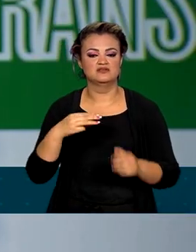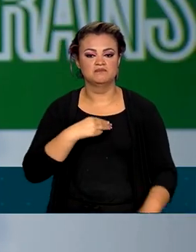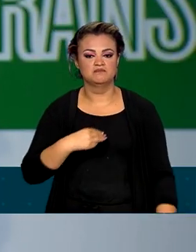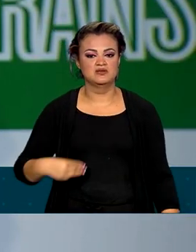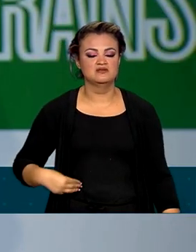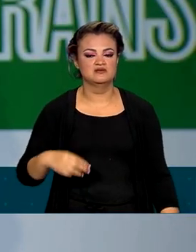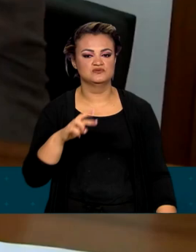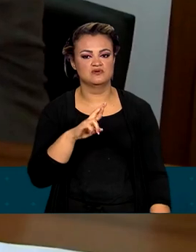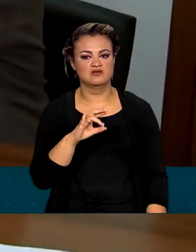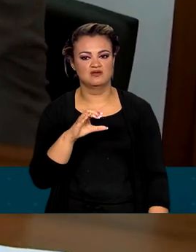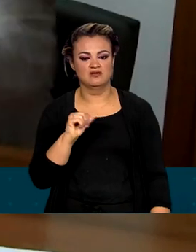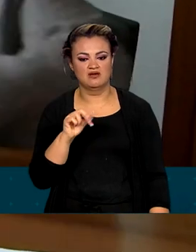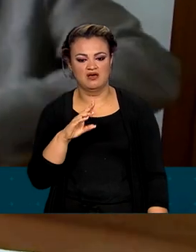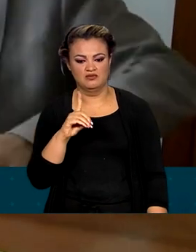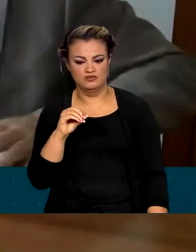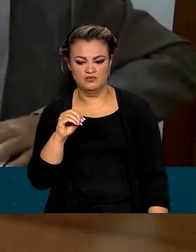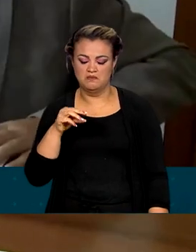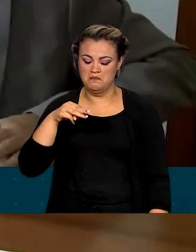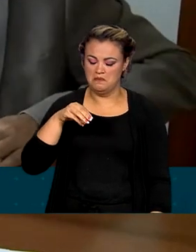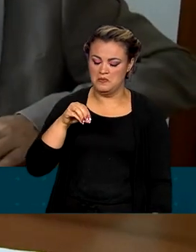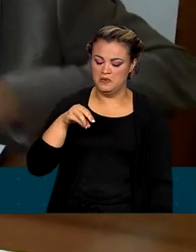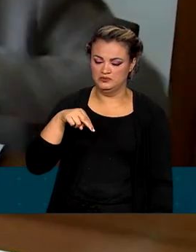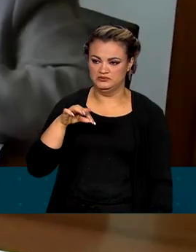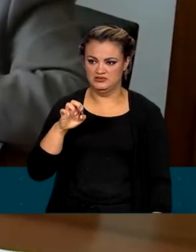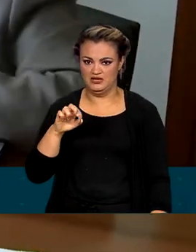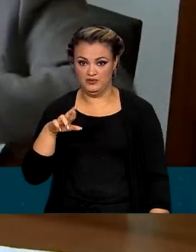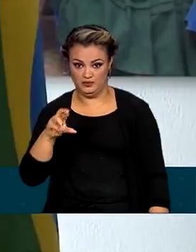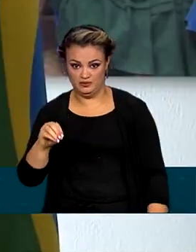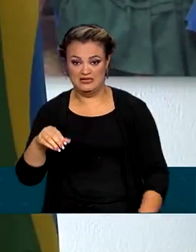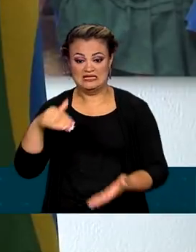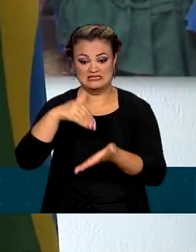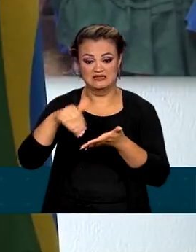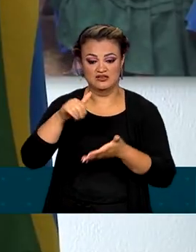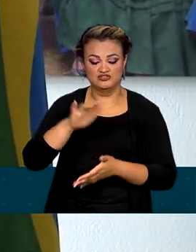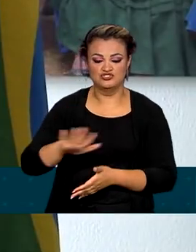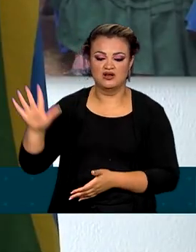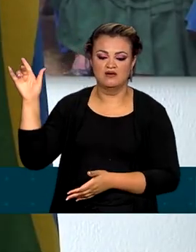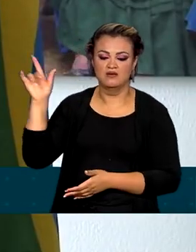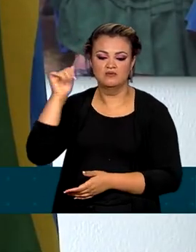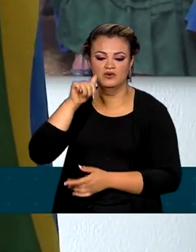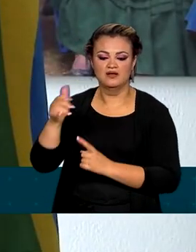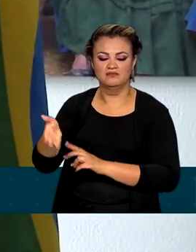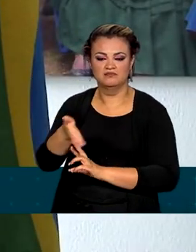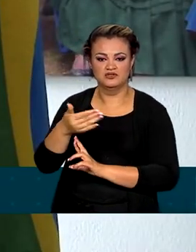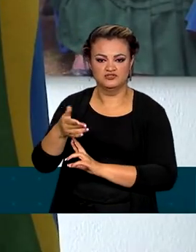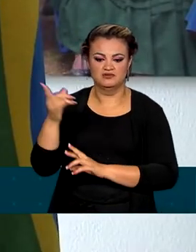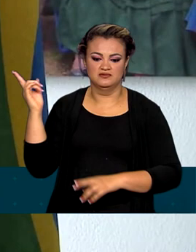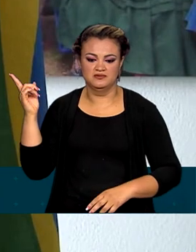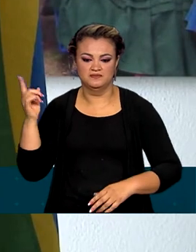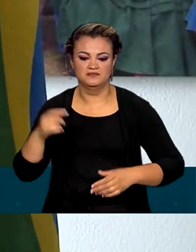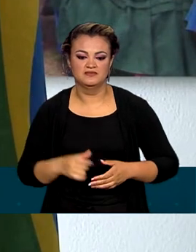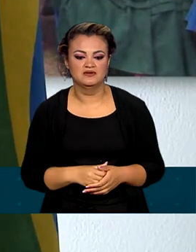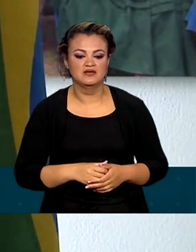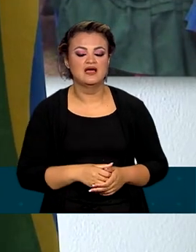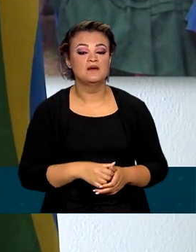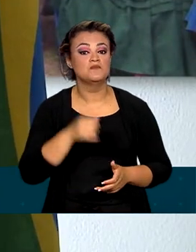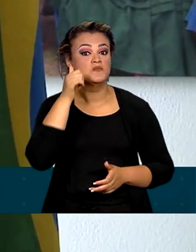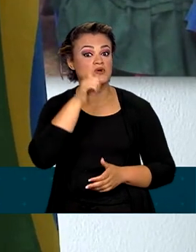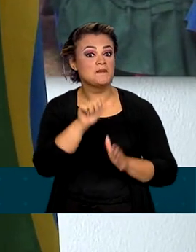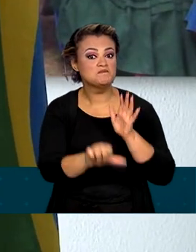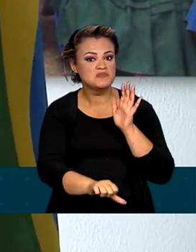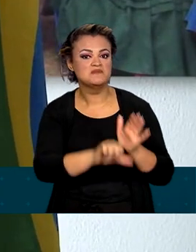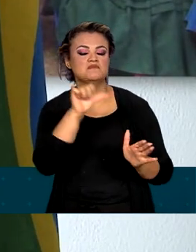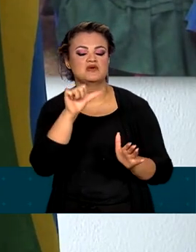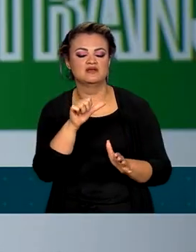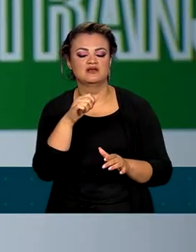Ricardo Monteiro. E a secretaria-geral do Itamaraty pela embaixadora Maria Laura Rocha, primeira mulher a